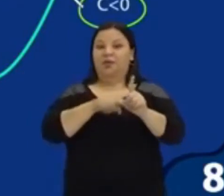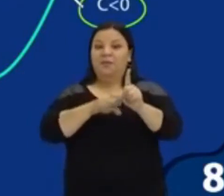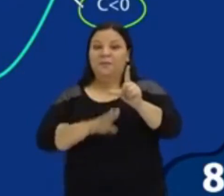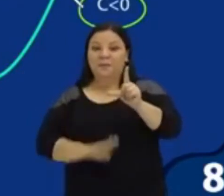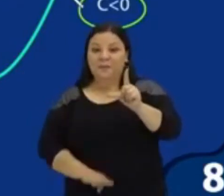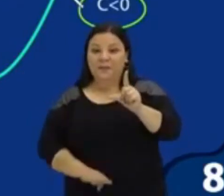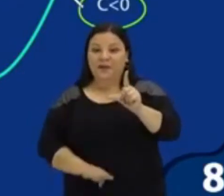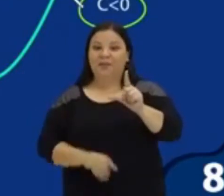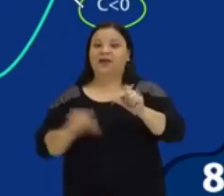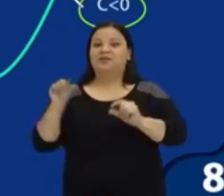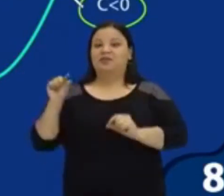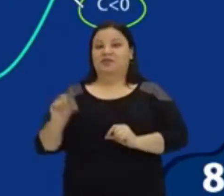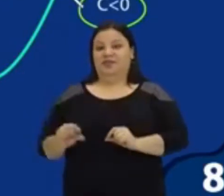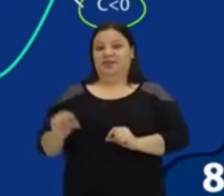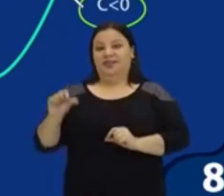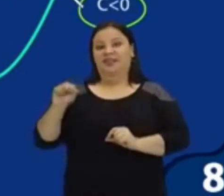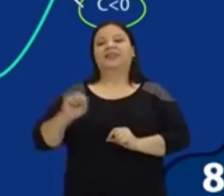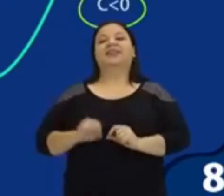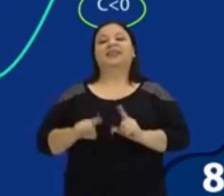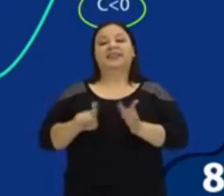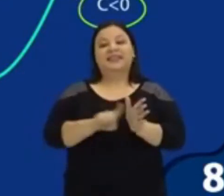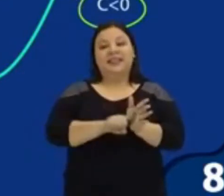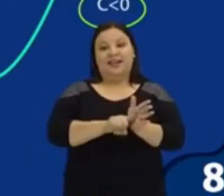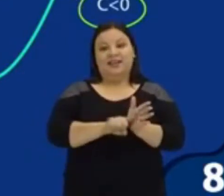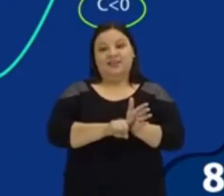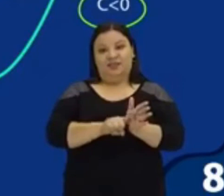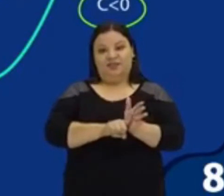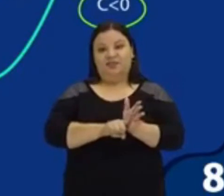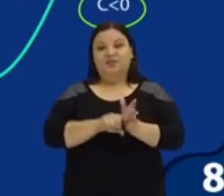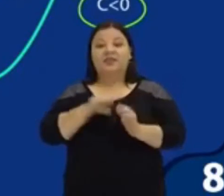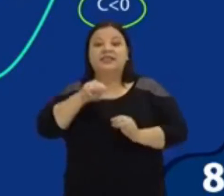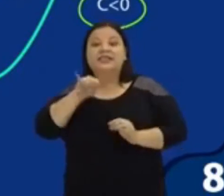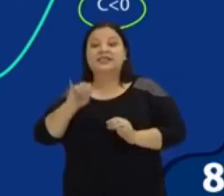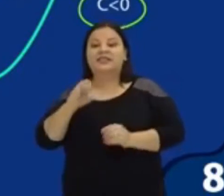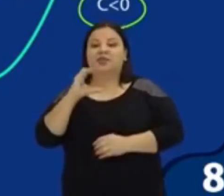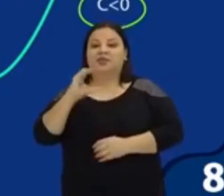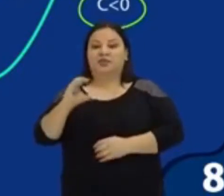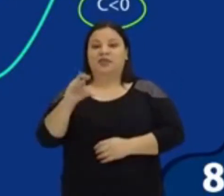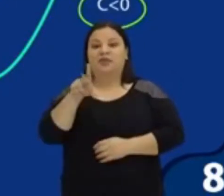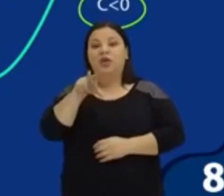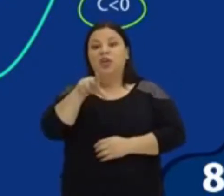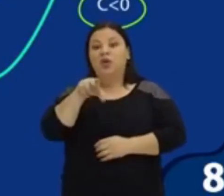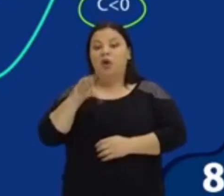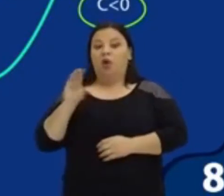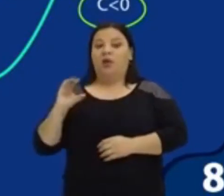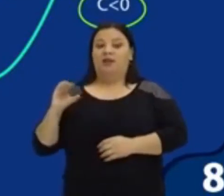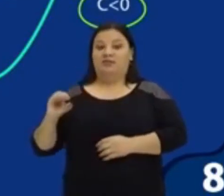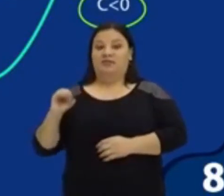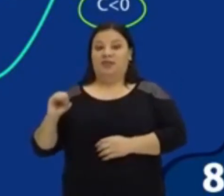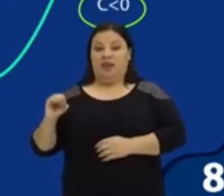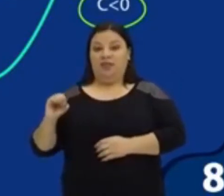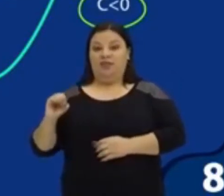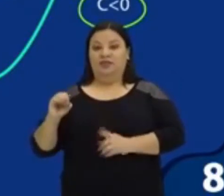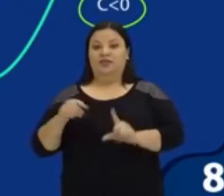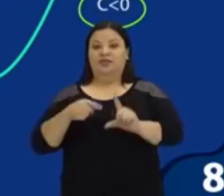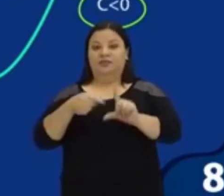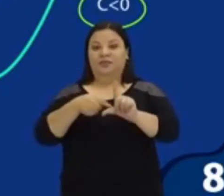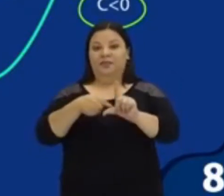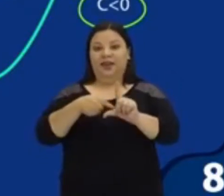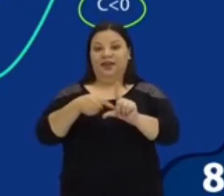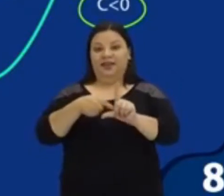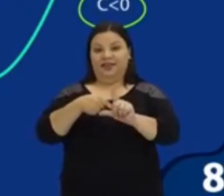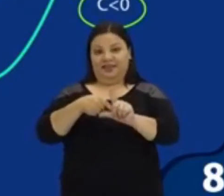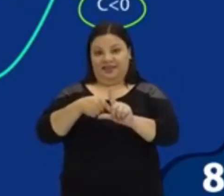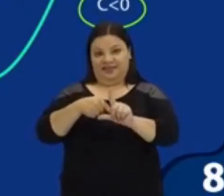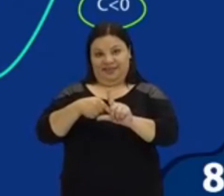negativo. E se o caso C for exatamente igual a zero, olha, vai ficar desse jeito aqui, ó. C igual